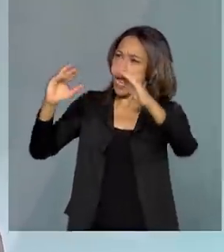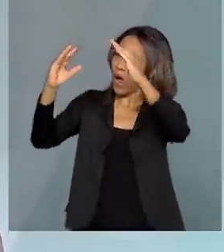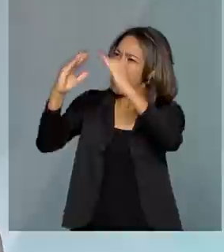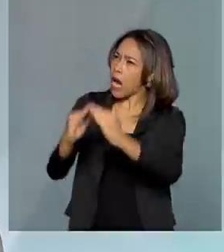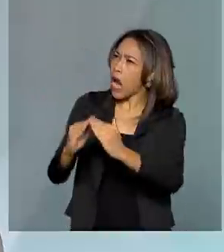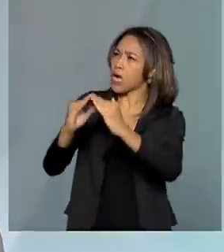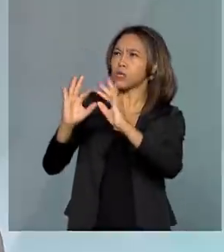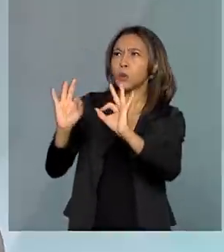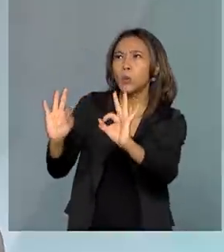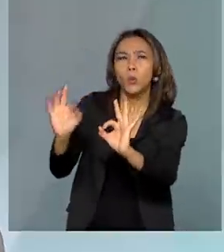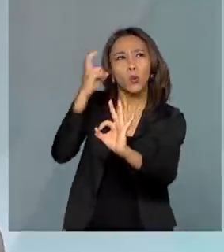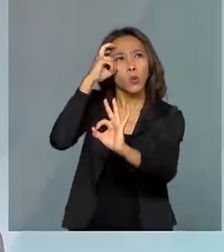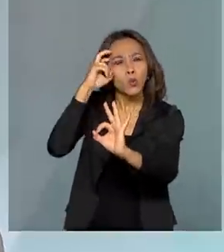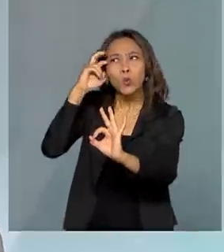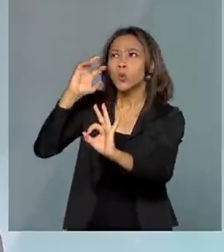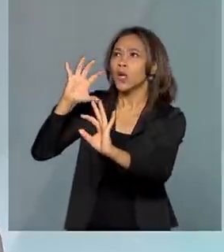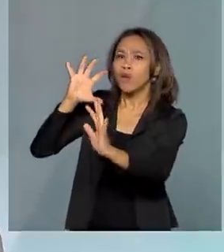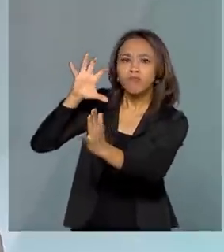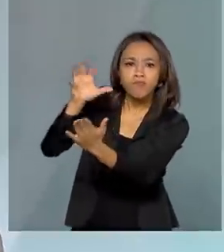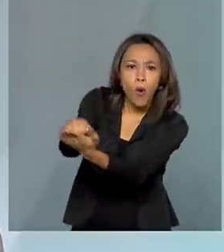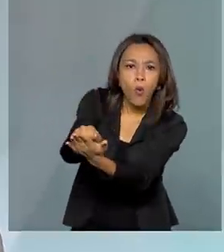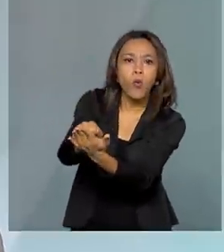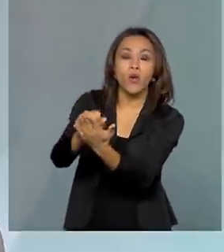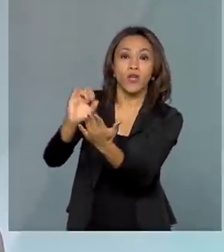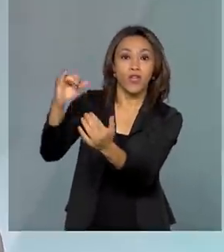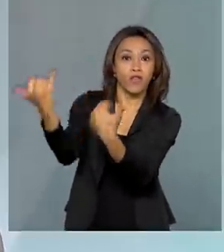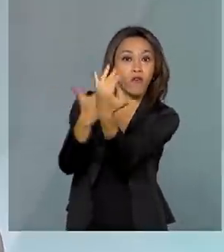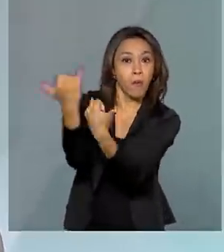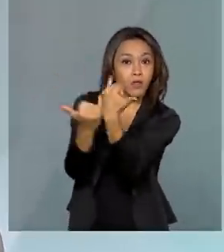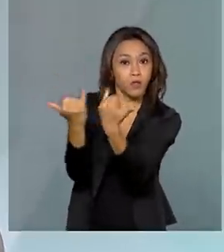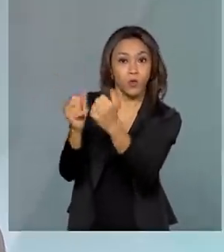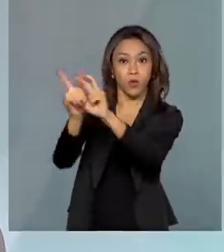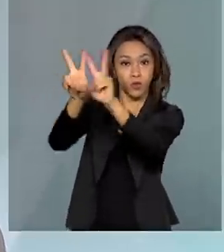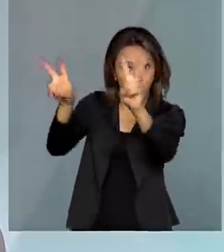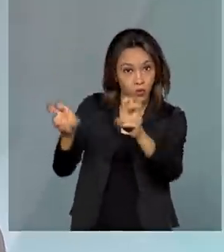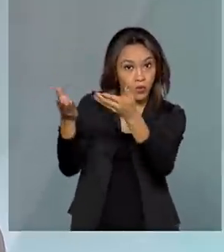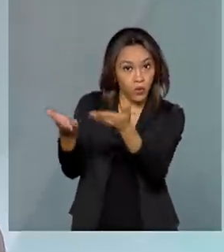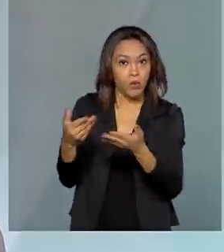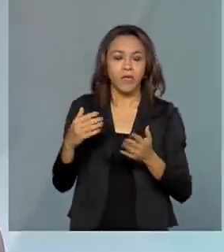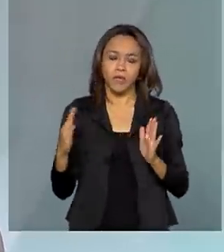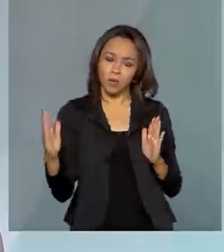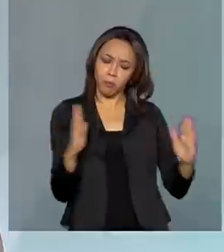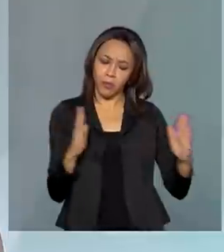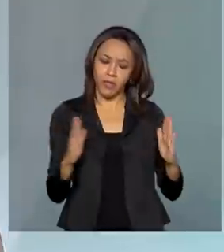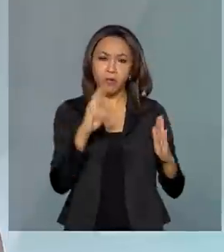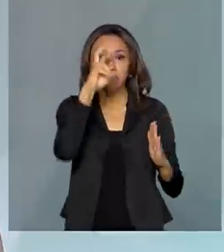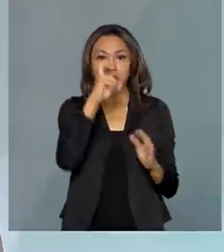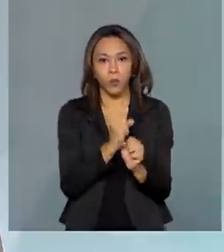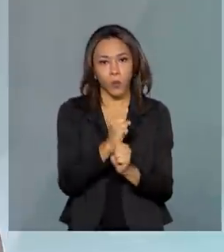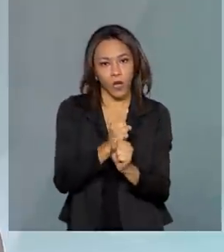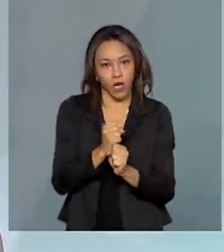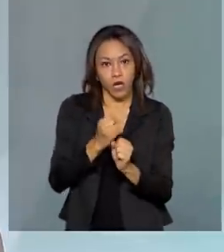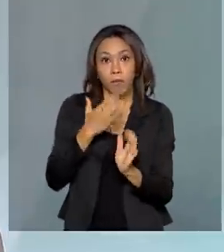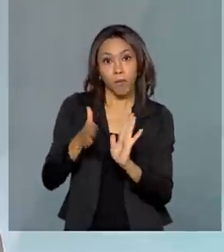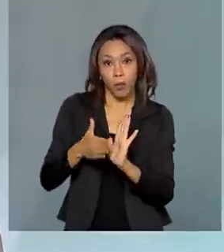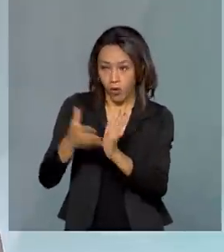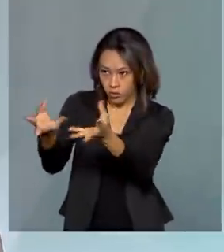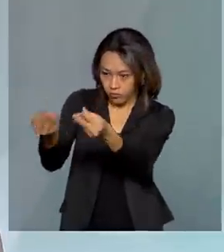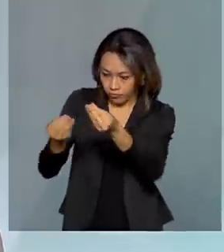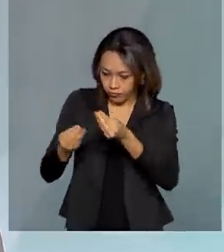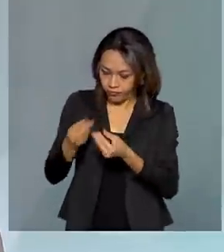informações sobre o imóvel e encaminha para o IPHAN. O IPHAN tem até cinco anos para analisar essa proposta.